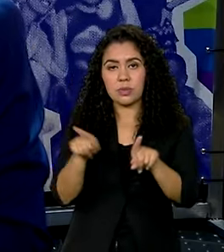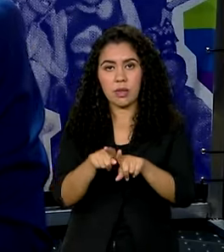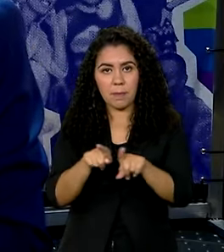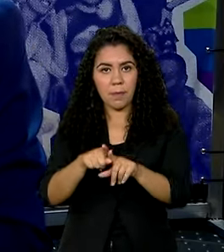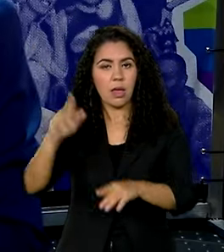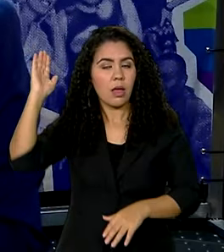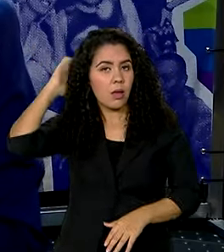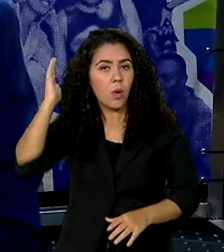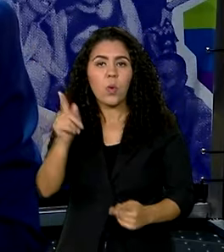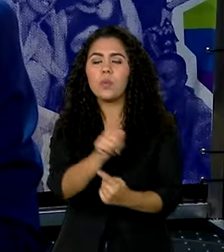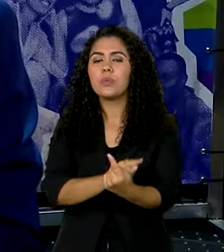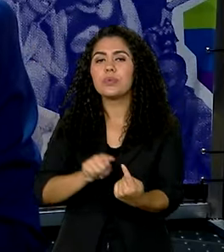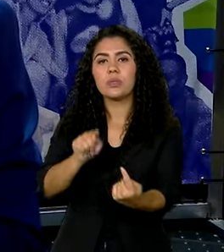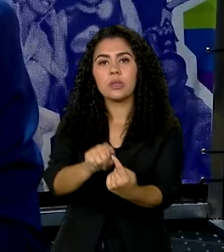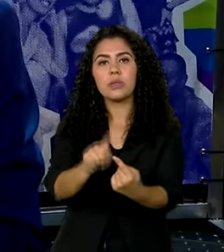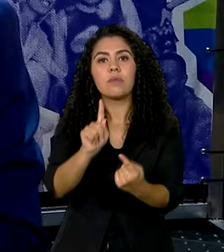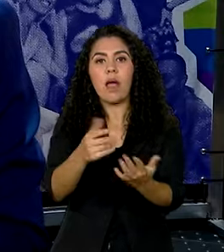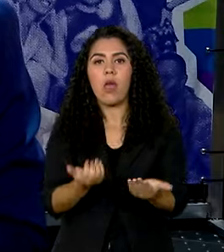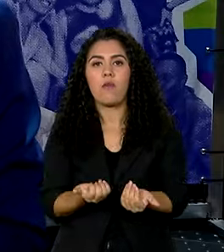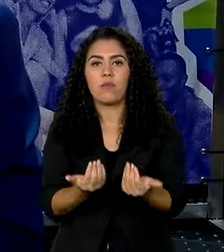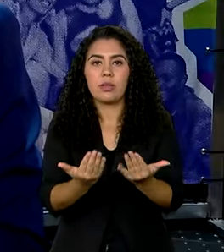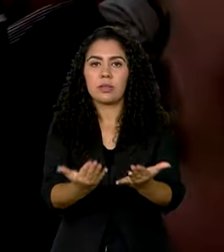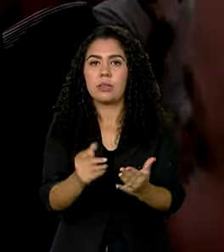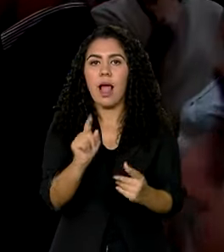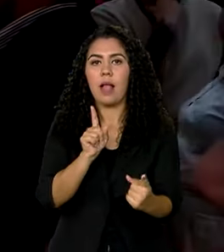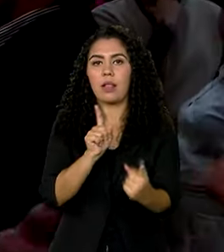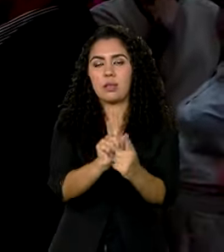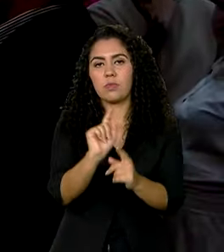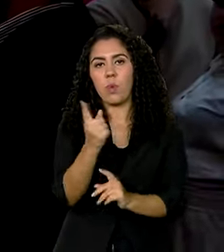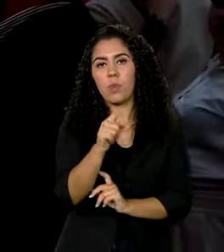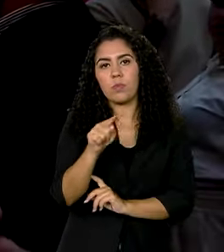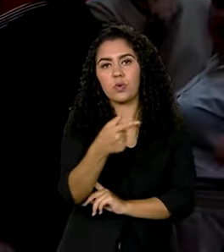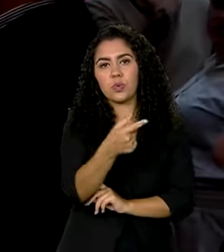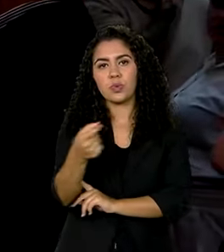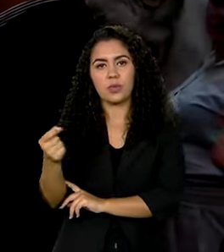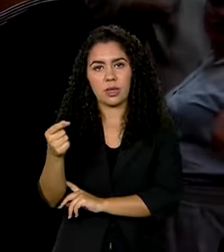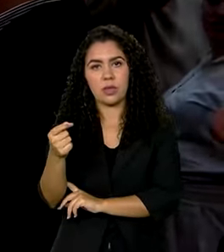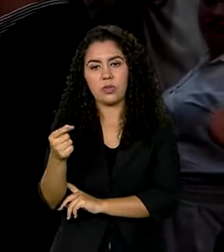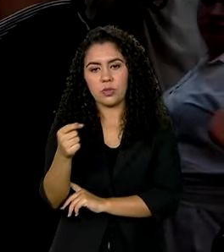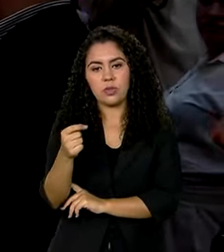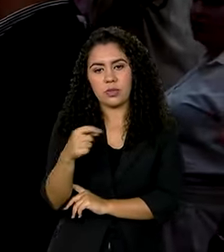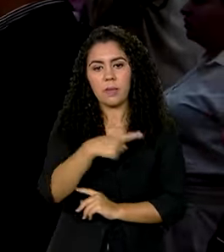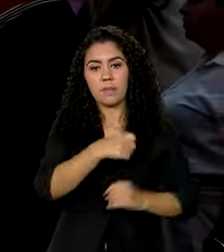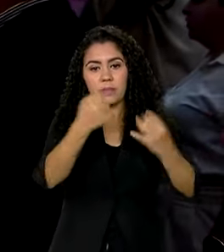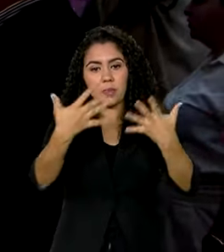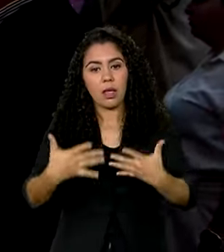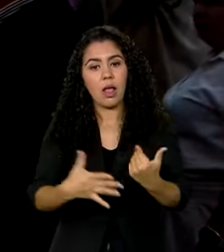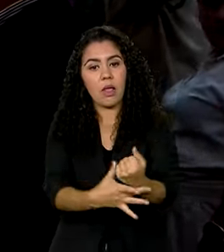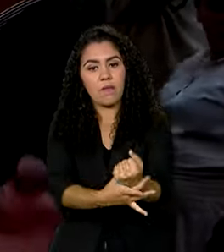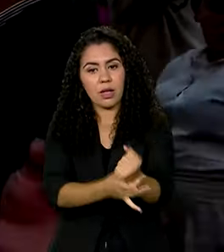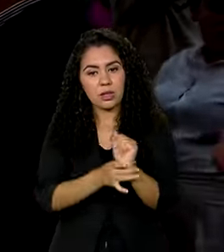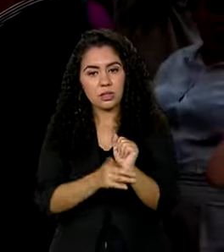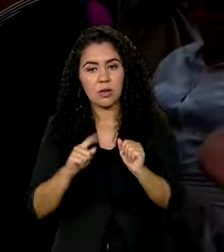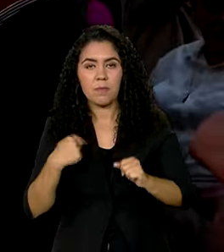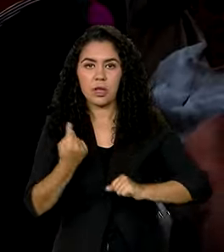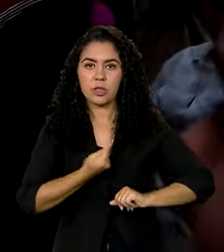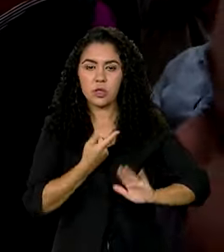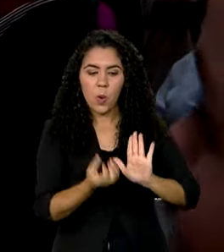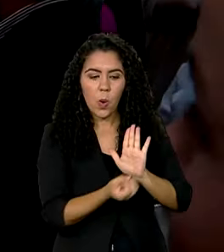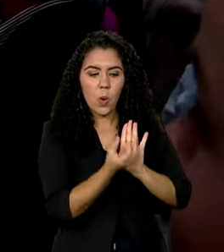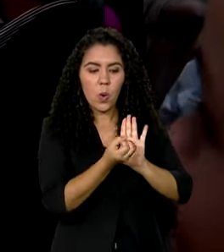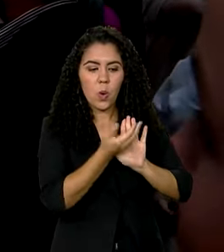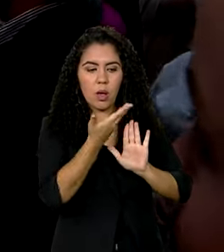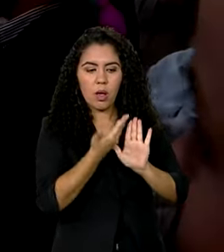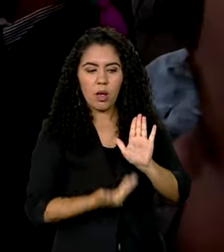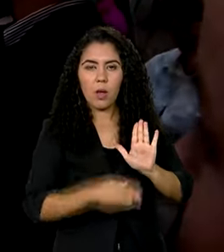atender 1.250 pessoas por ano. Esse orçamento vai permitir, pela primeira vez, a gente construir programas que